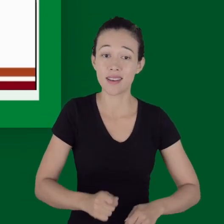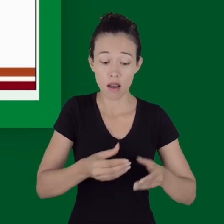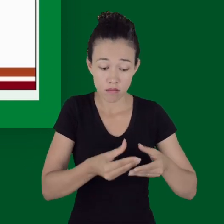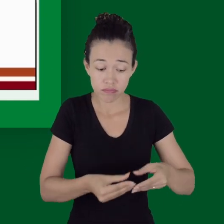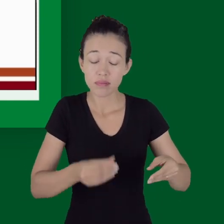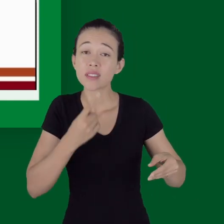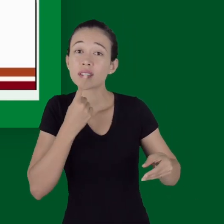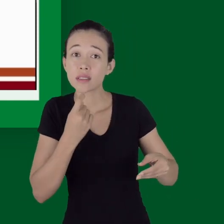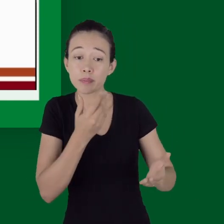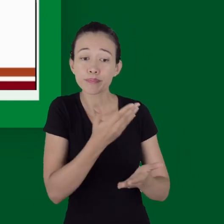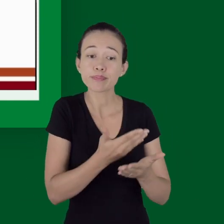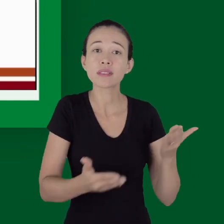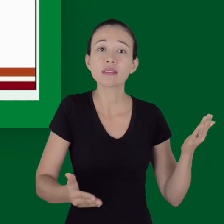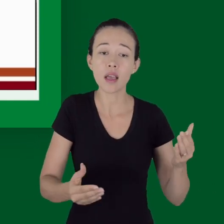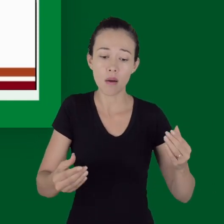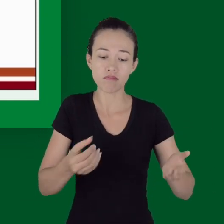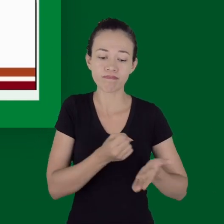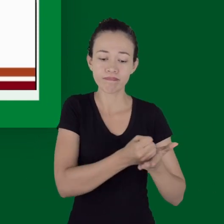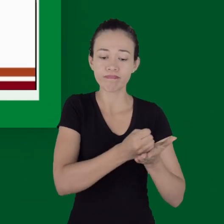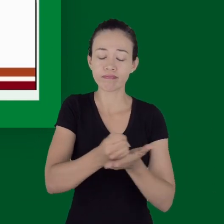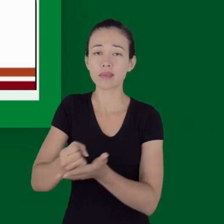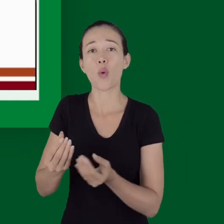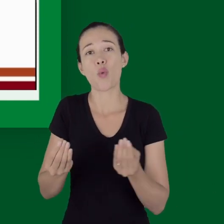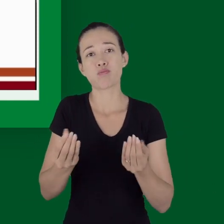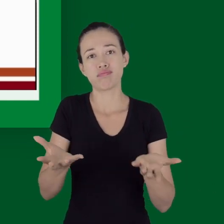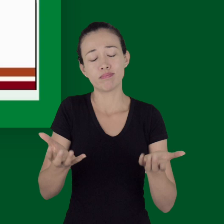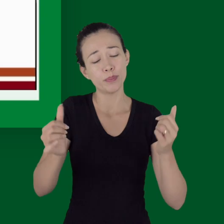piorando esse transporte de oxigênio.